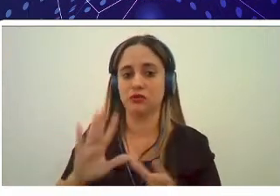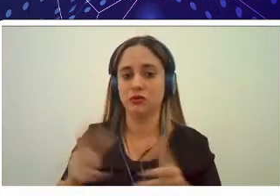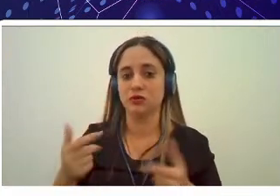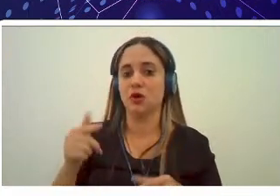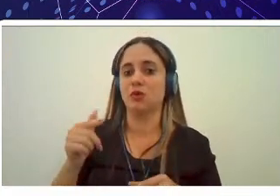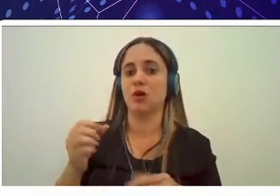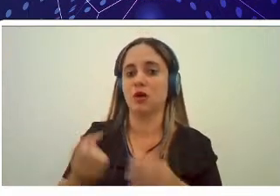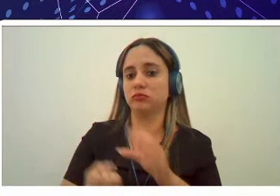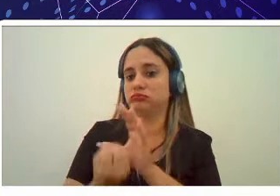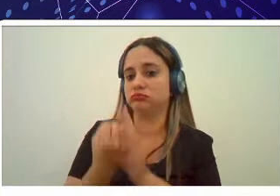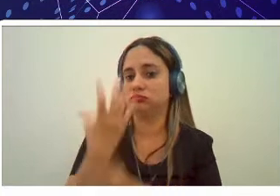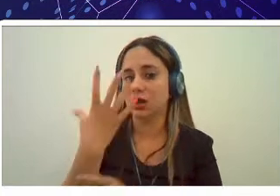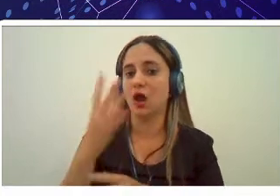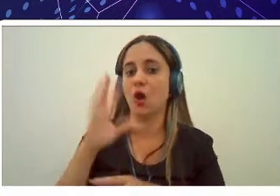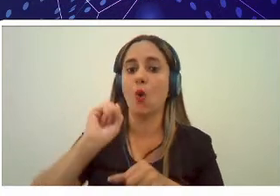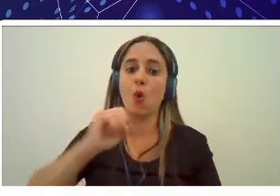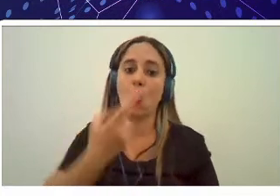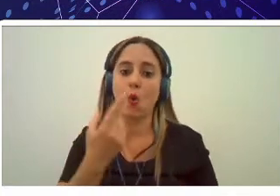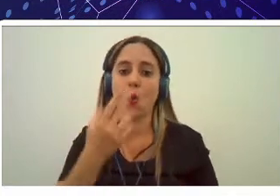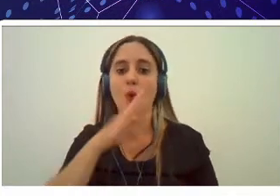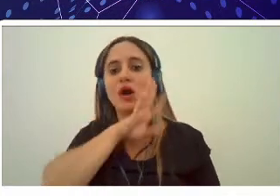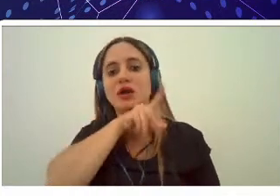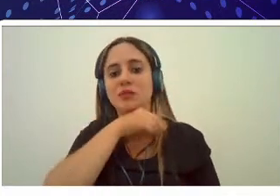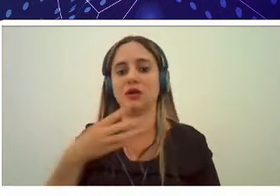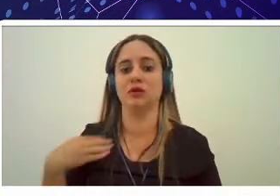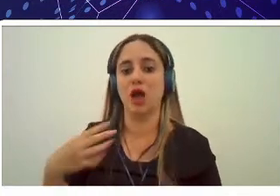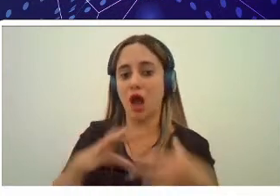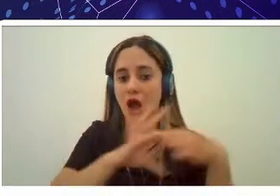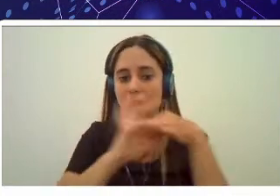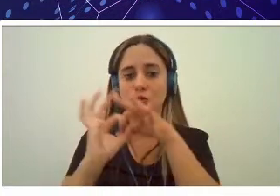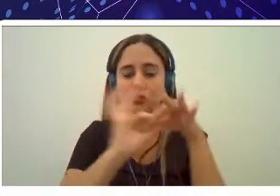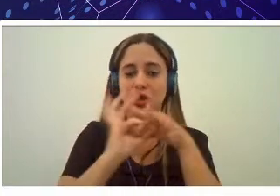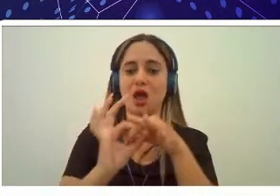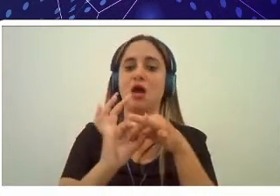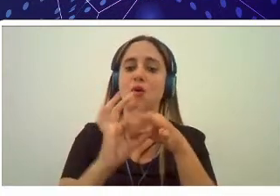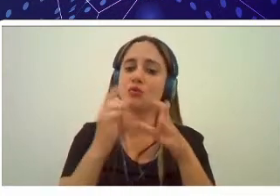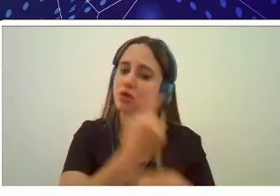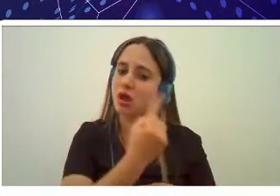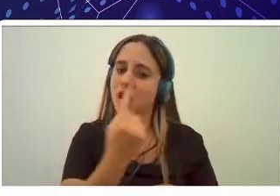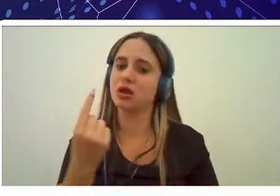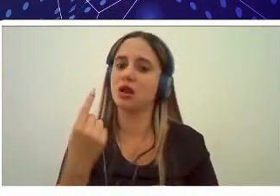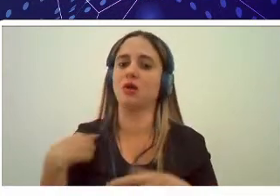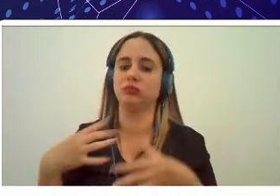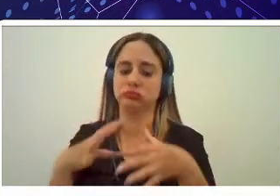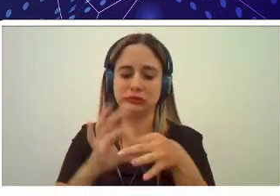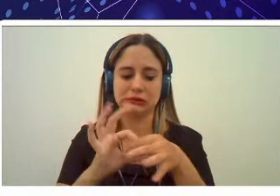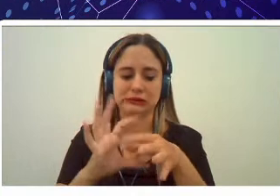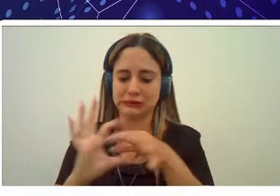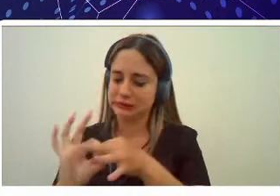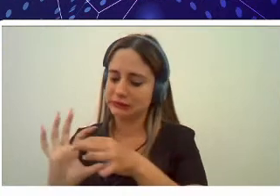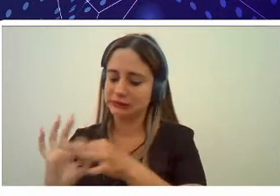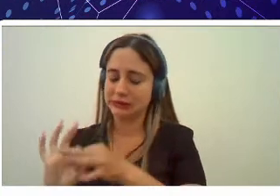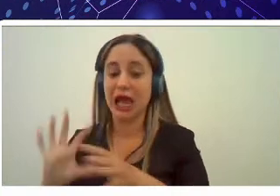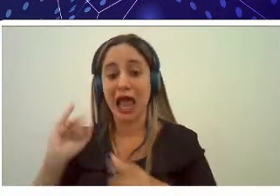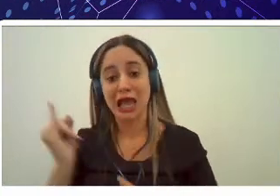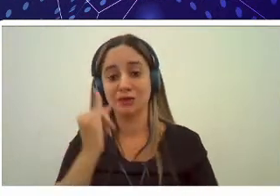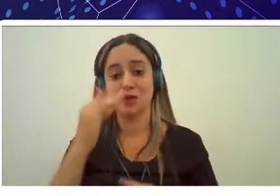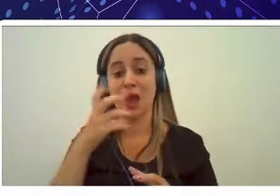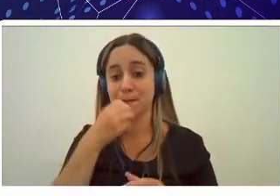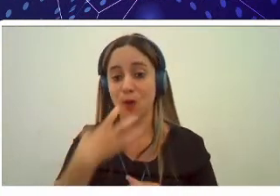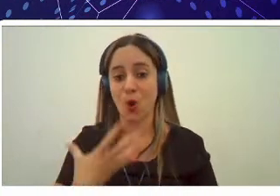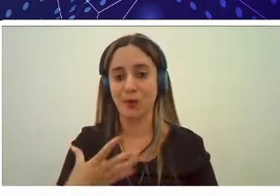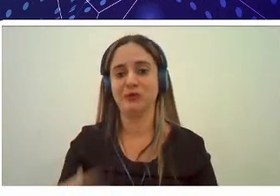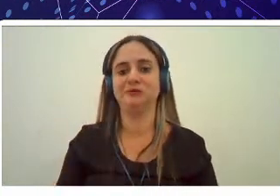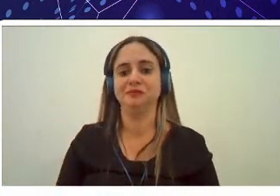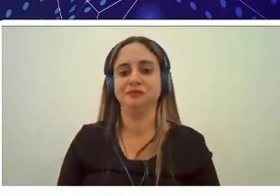vegetal seja ela animal essa união entre cada um desses elos ela é extremamente benéfica